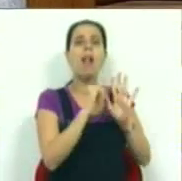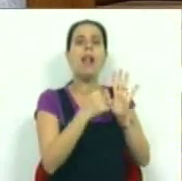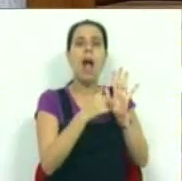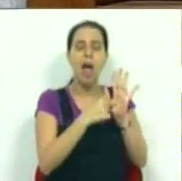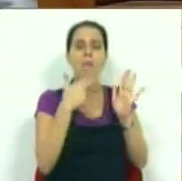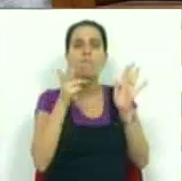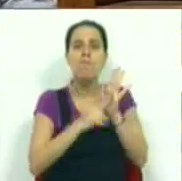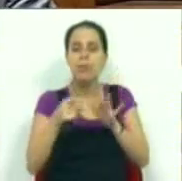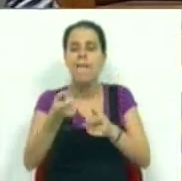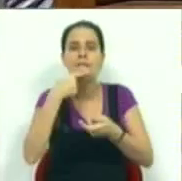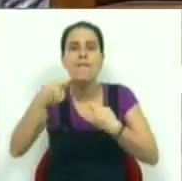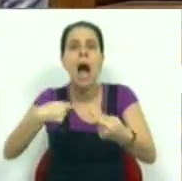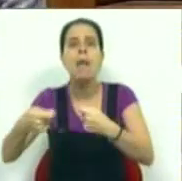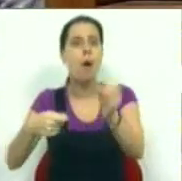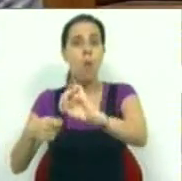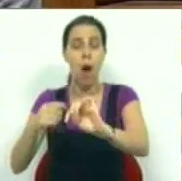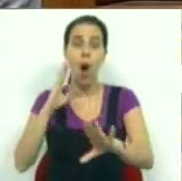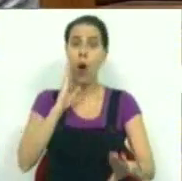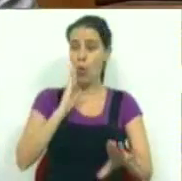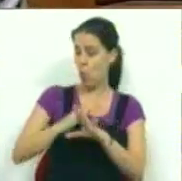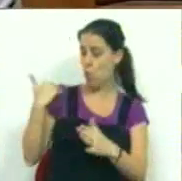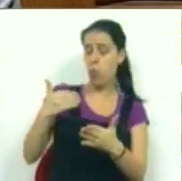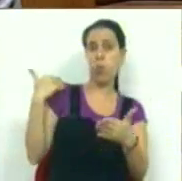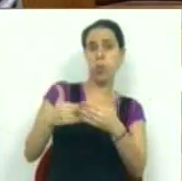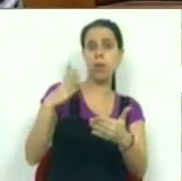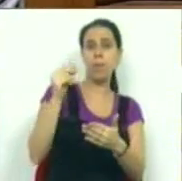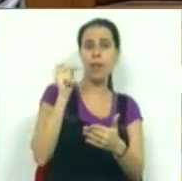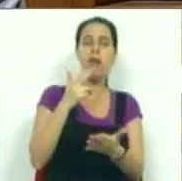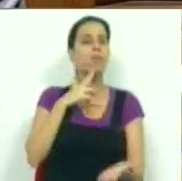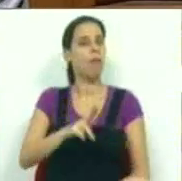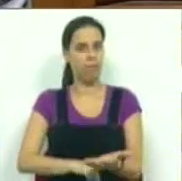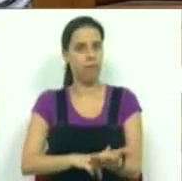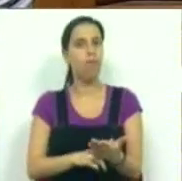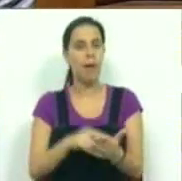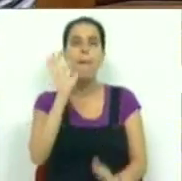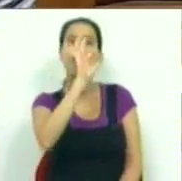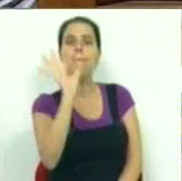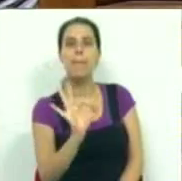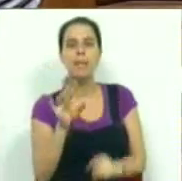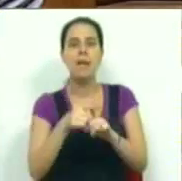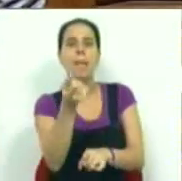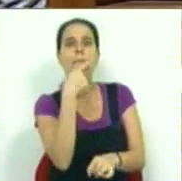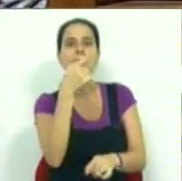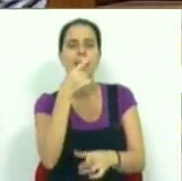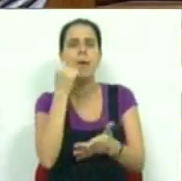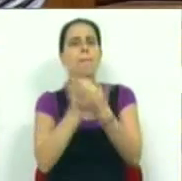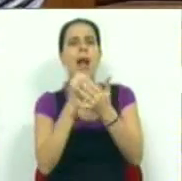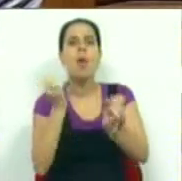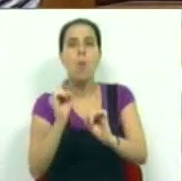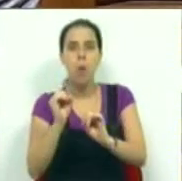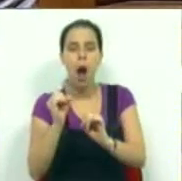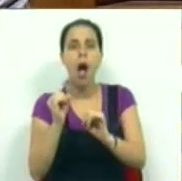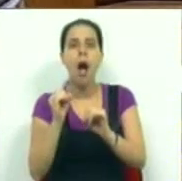E nos últimos 10 anos, é verdade que a cota de medicamentos genéricos